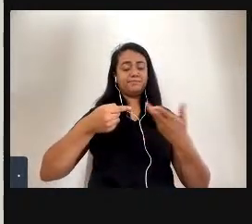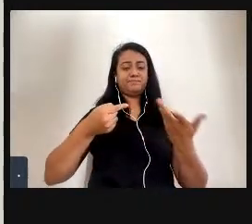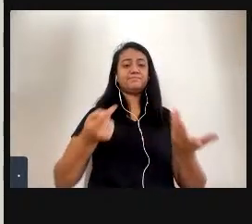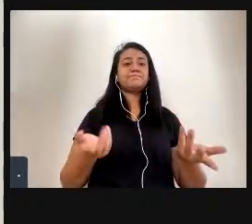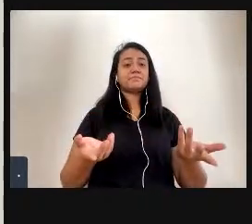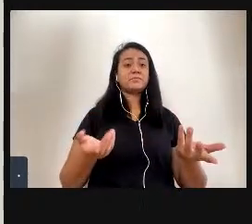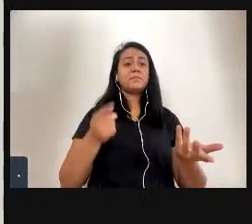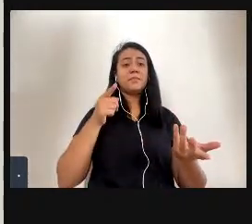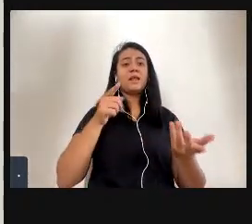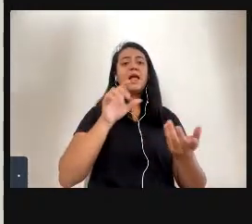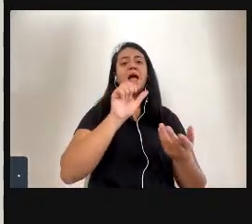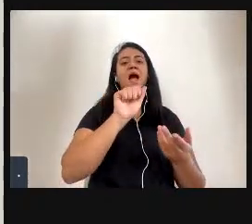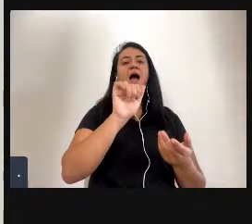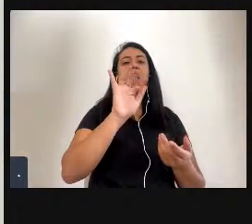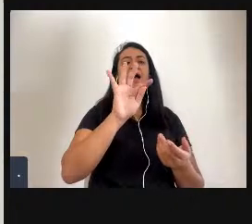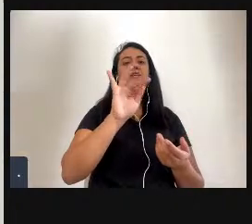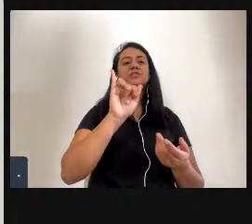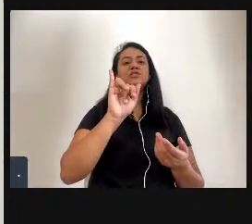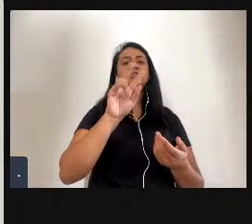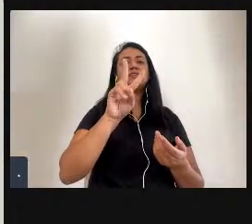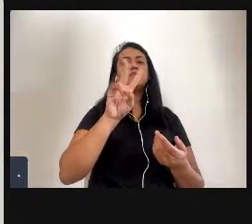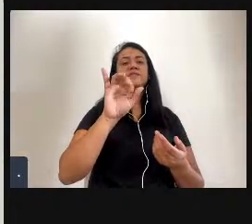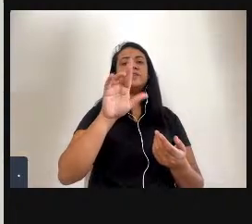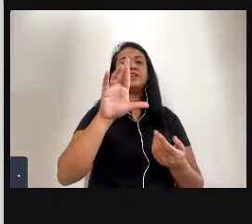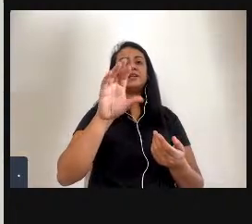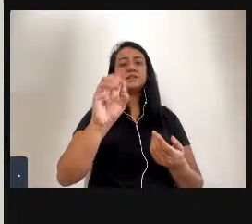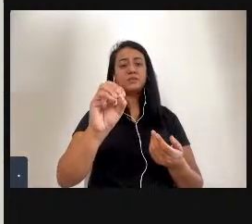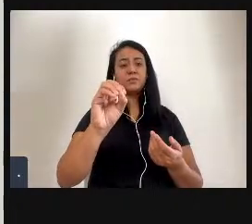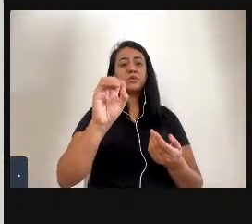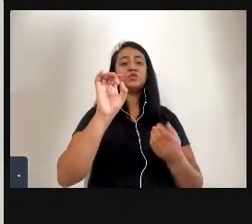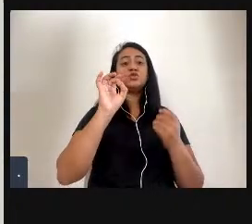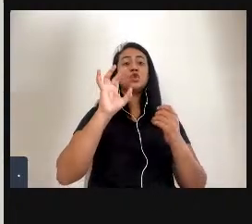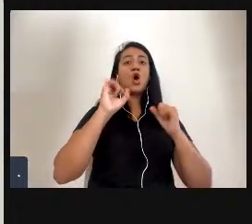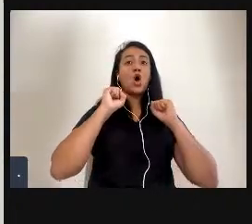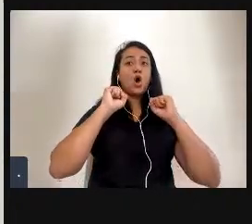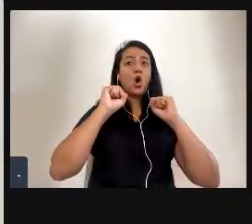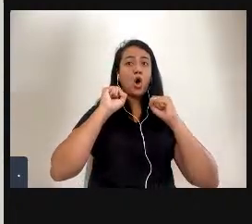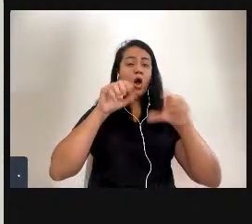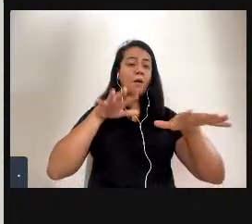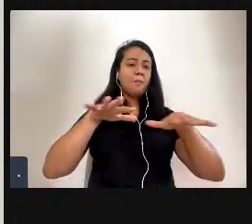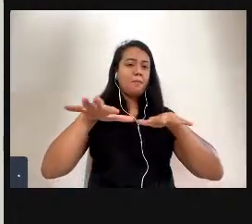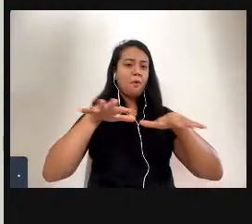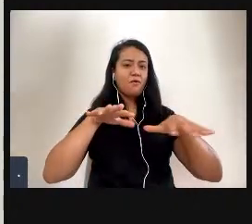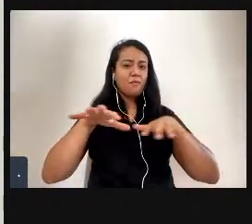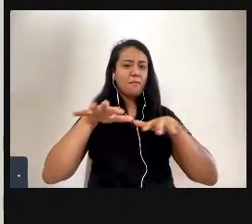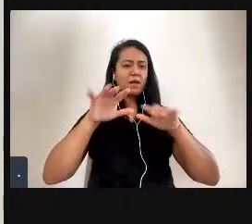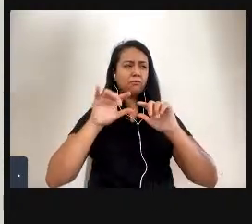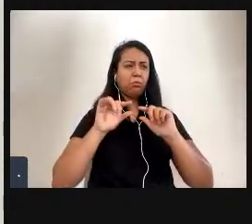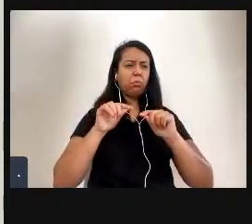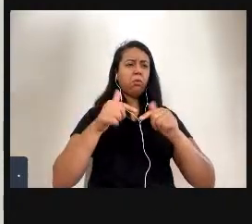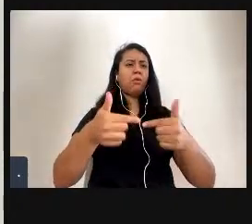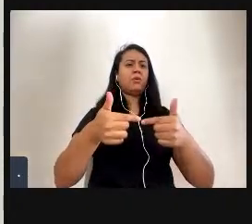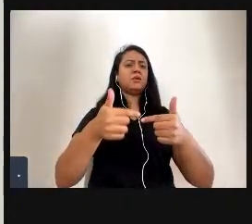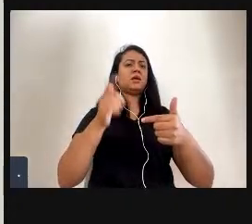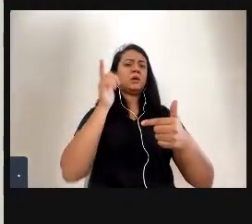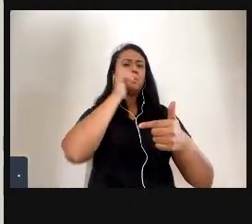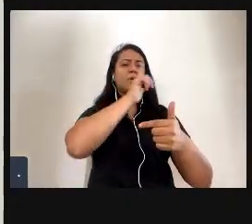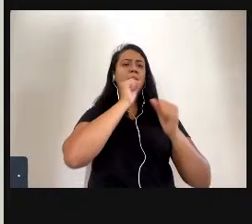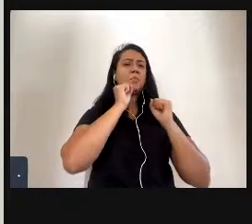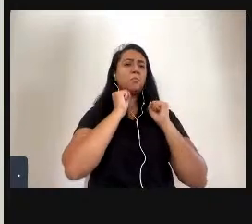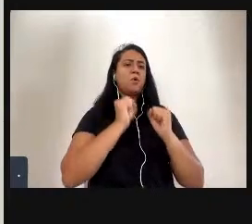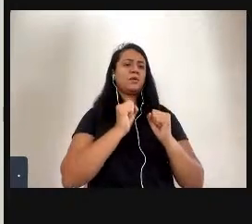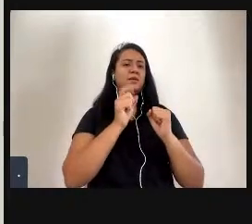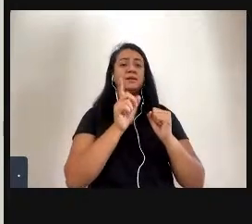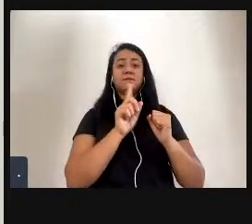consiste em fazer a arte para protestar ou ganhar poder. Principalmente, trata-se de artistas